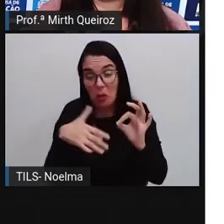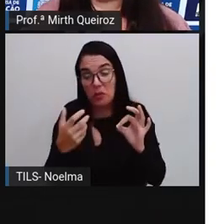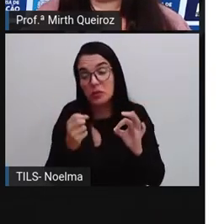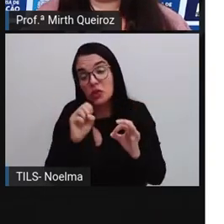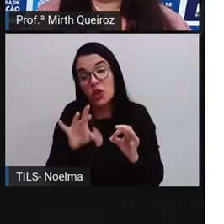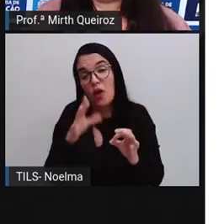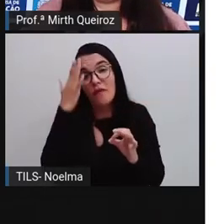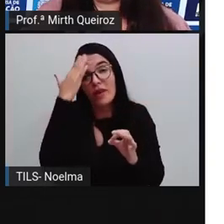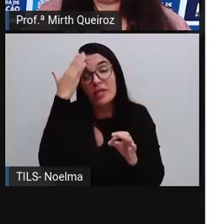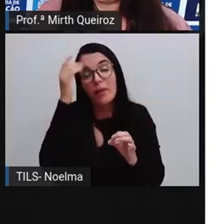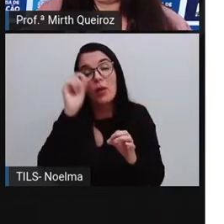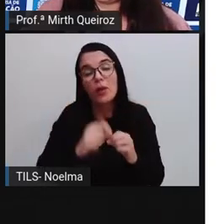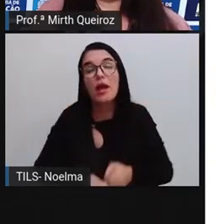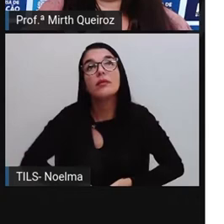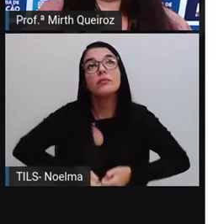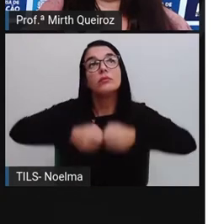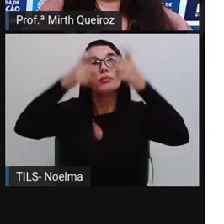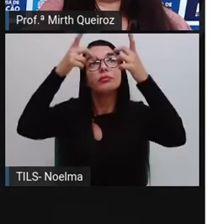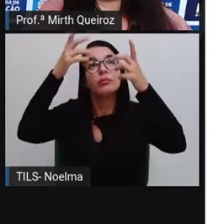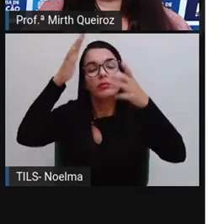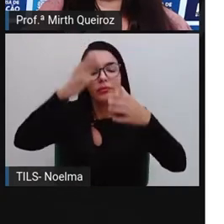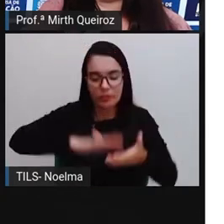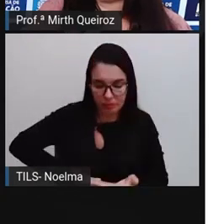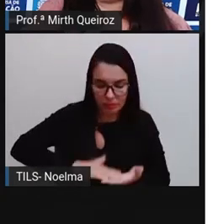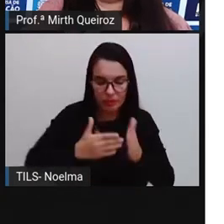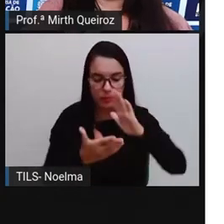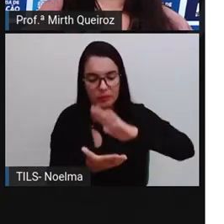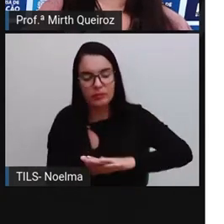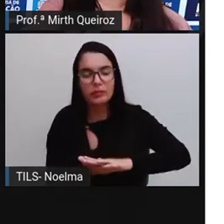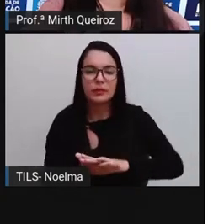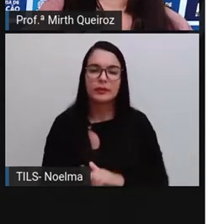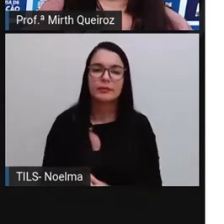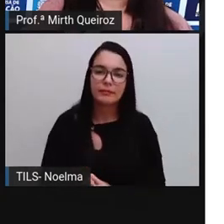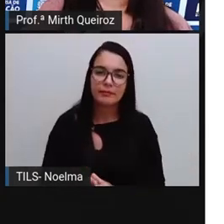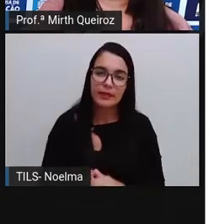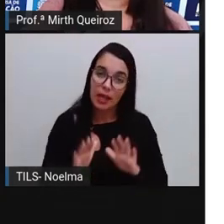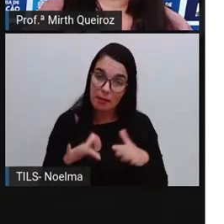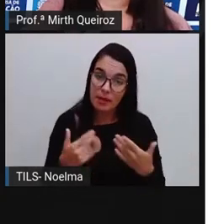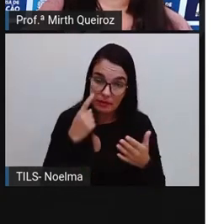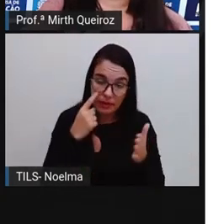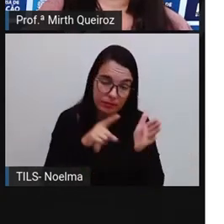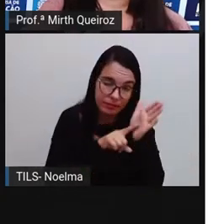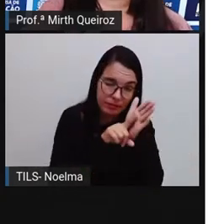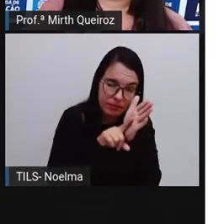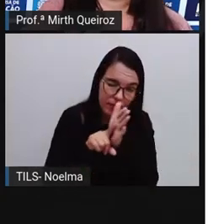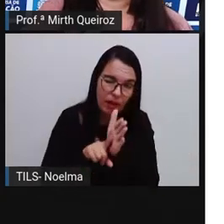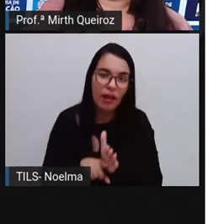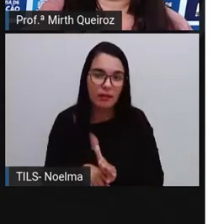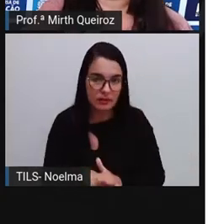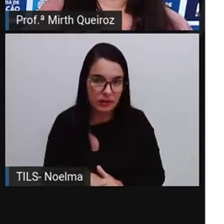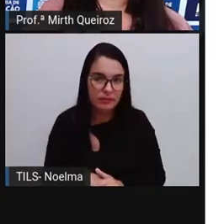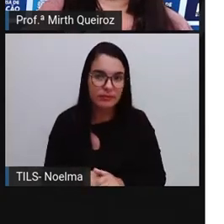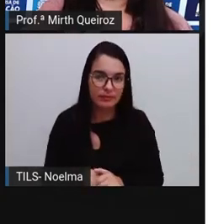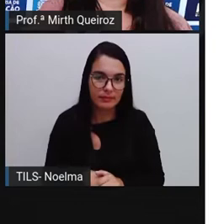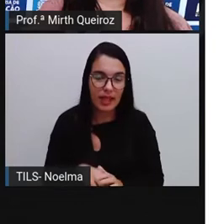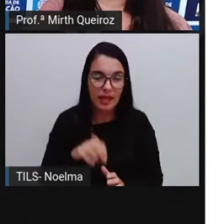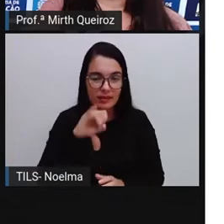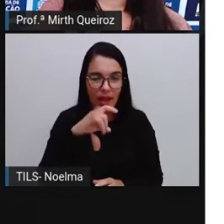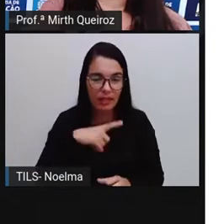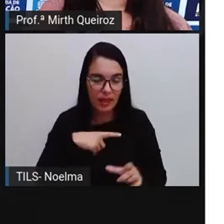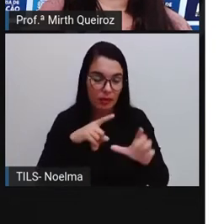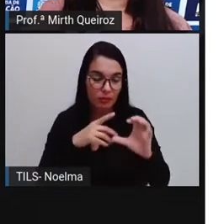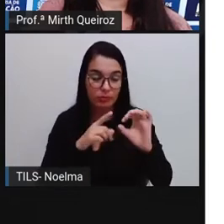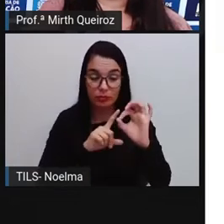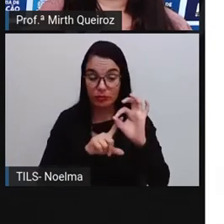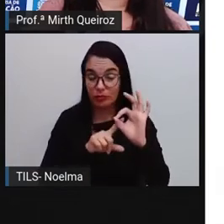Mas a gente avalia ali a probabilidade de acontecer. Se cara e coroa, se tem ali dois lados, um